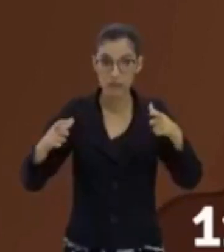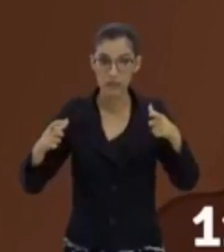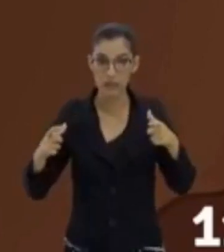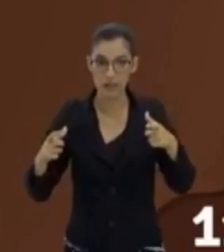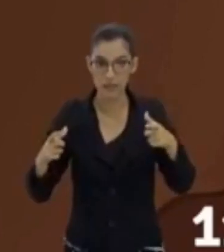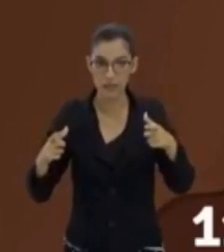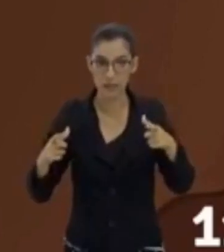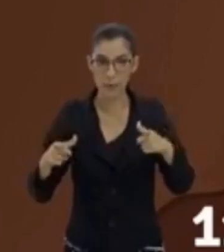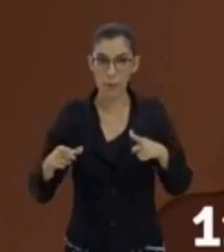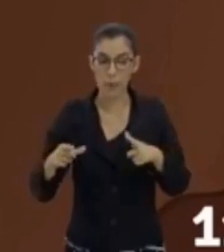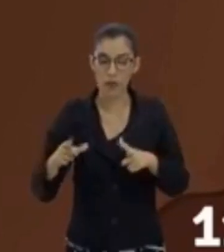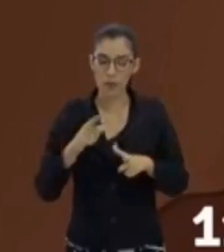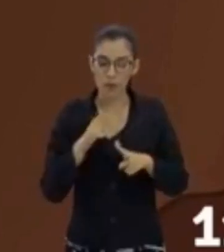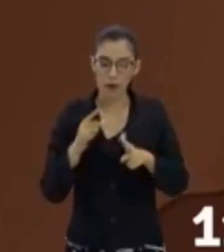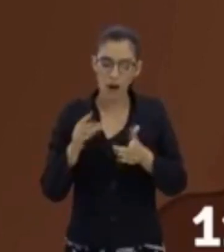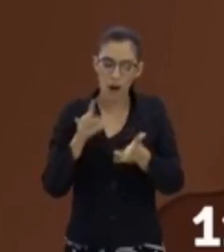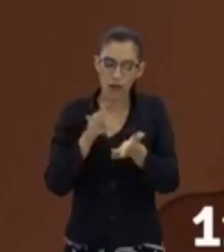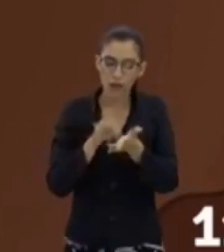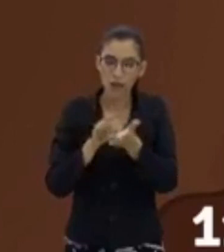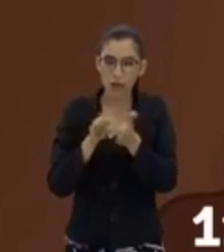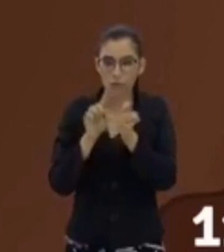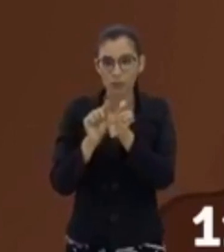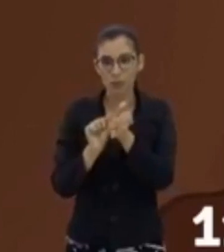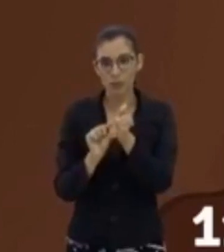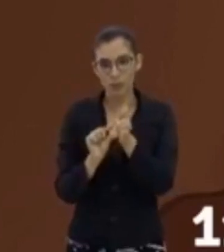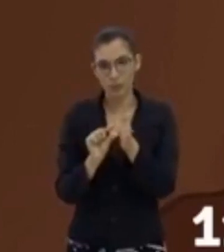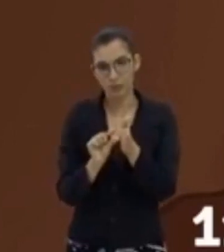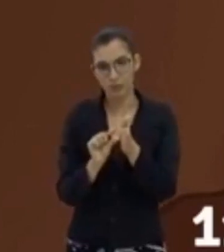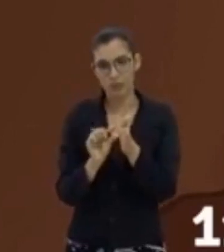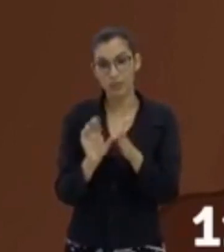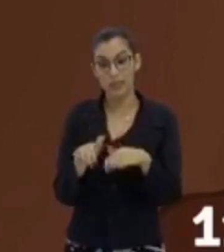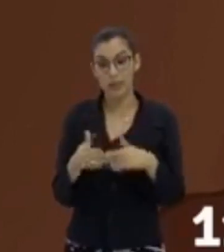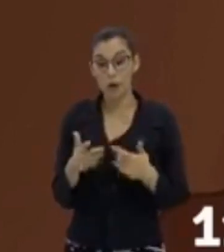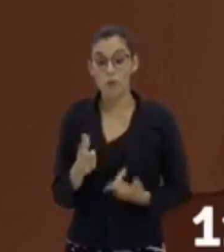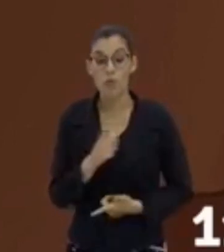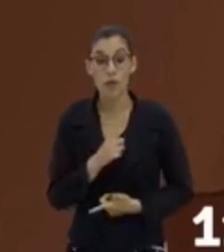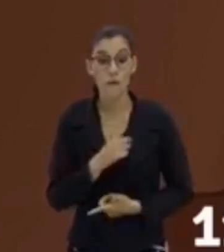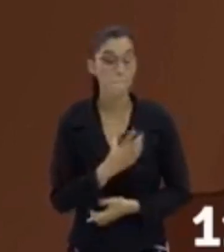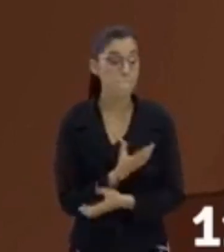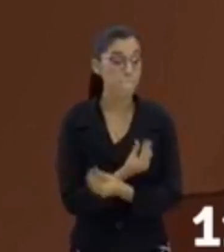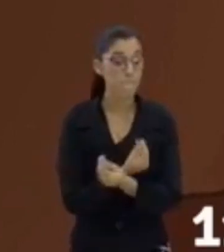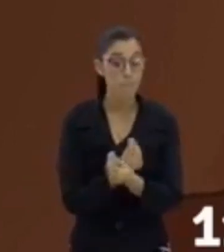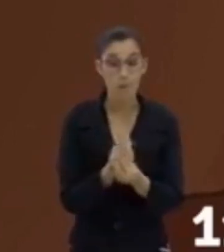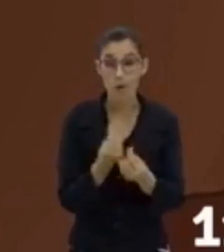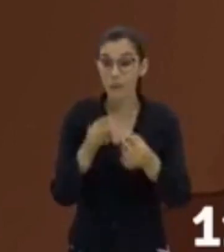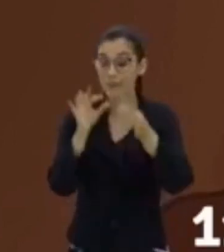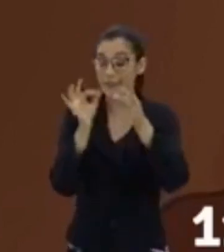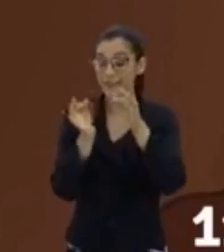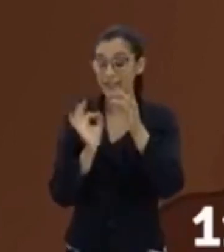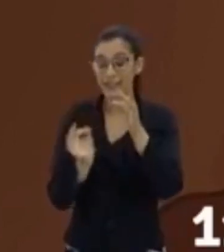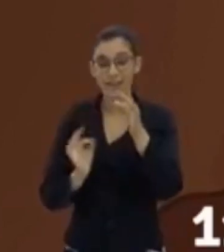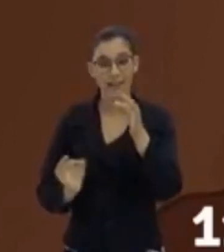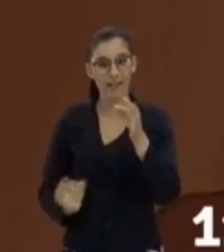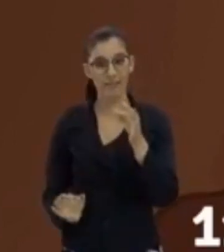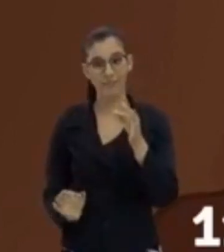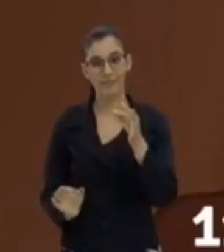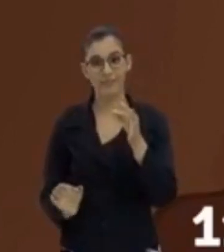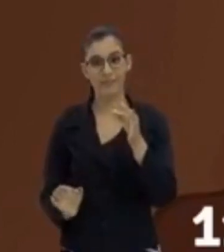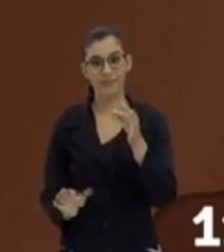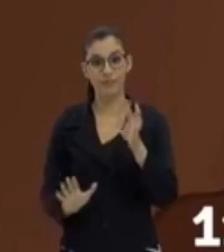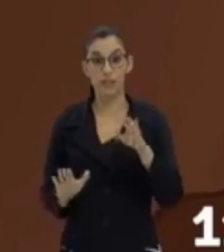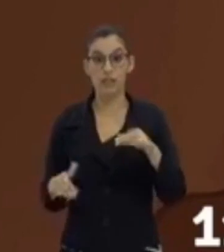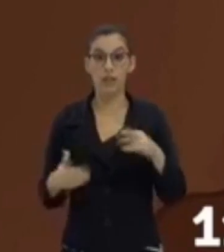realidade foi reduzida a poucas vezes. E ela é rica em detalhes. Por outro lado, a escala